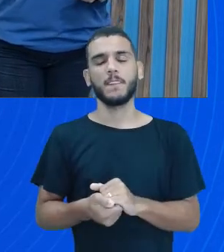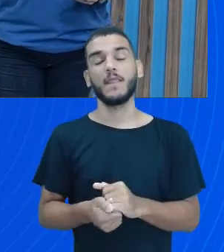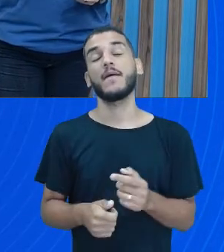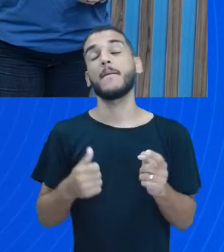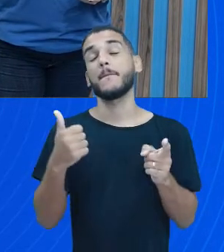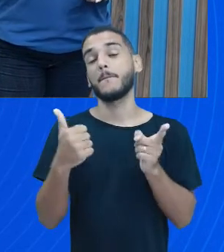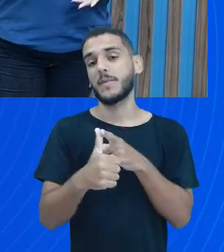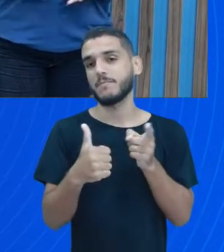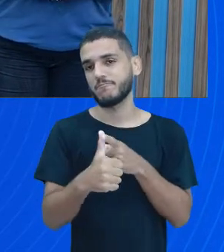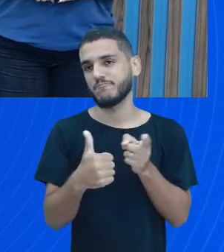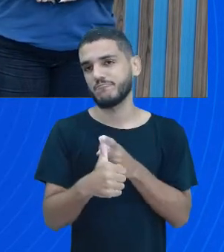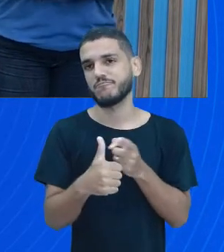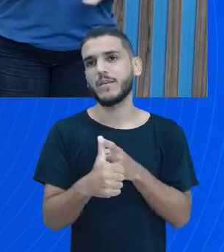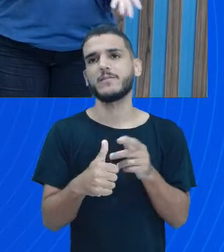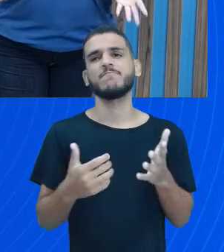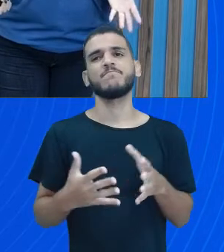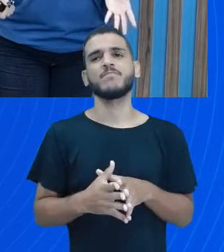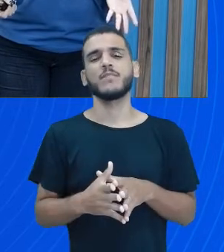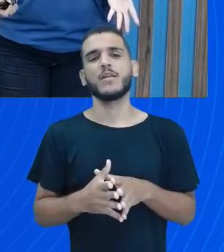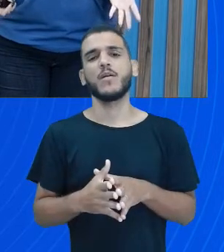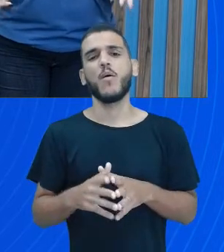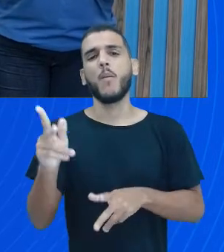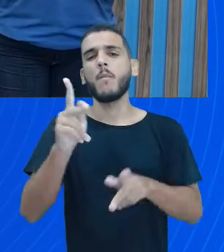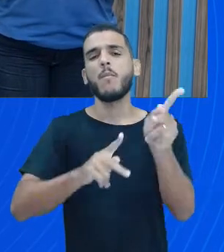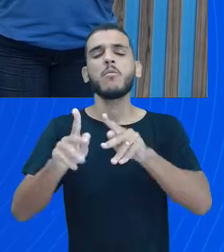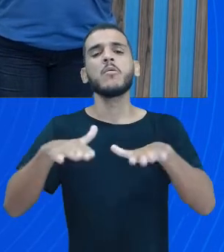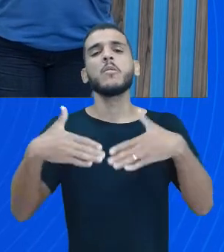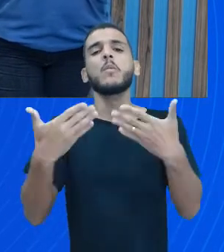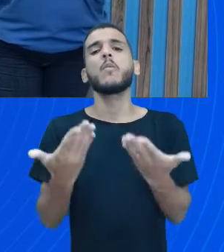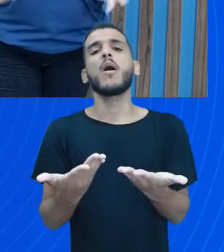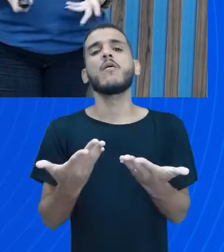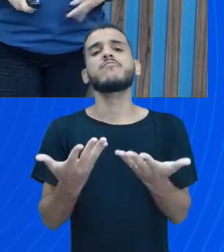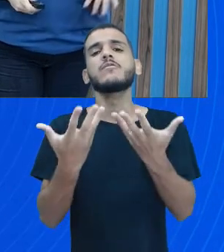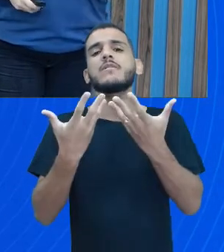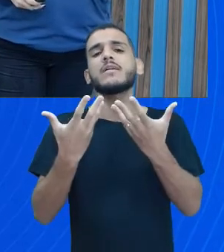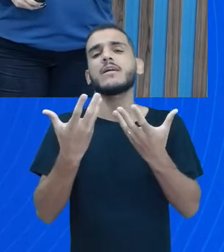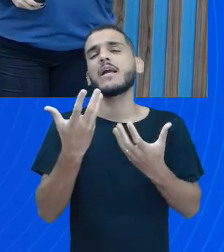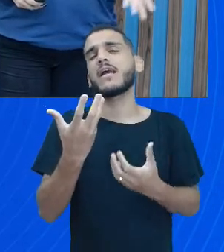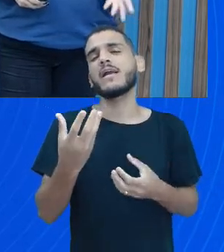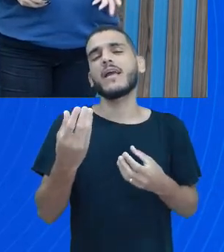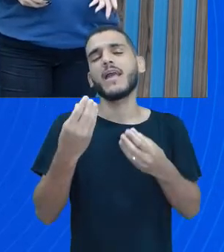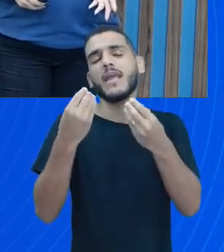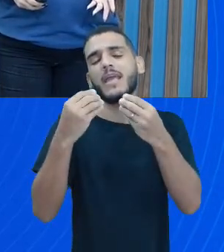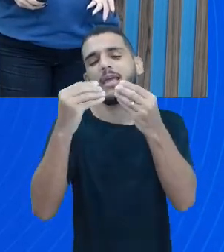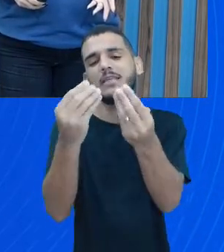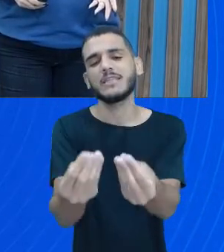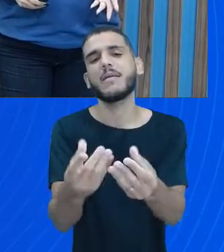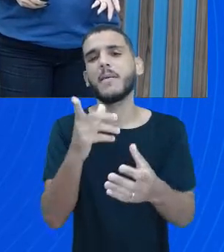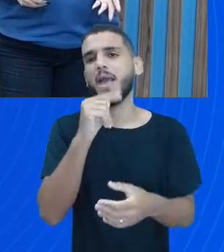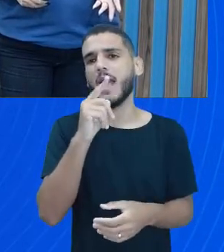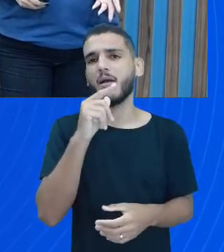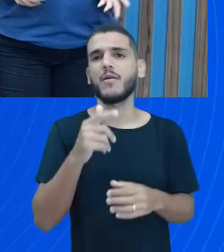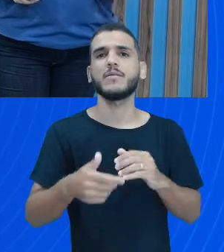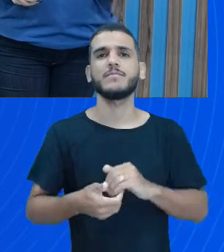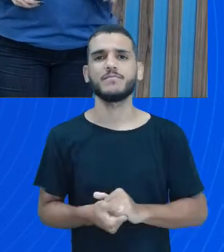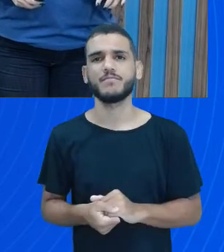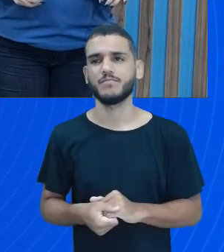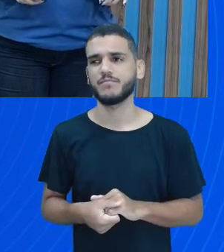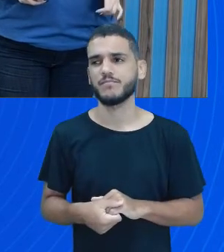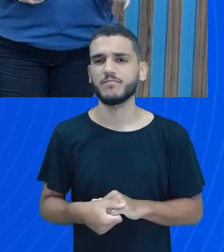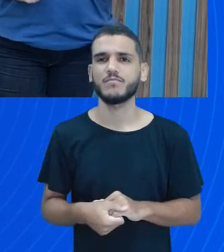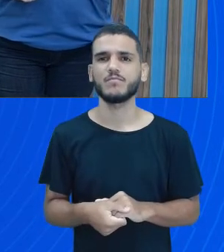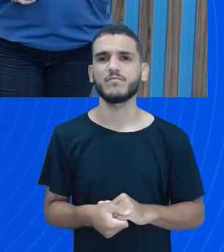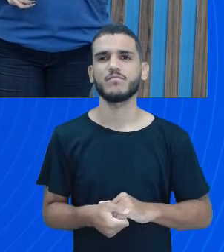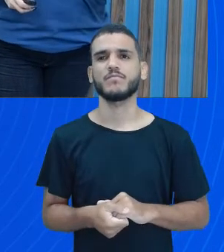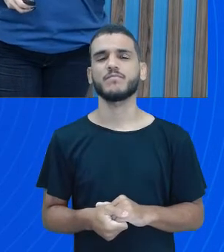população será atendida, né? Então, que população é essa? A gente precisa conhecer essa população. Precisa saber